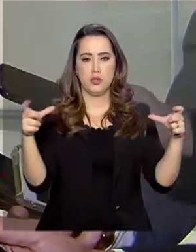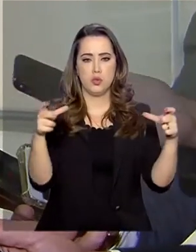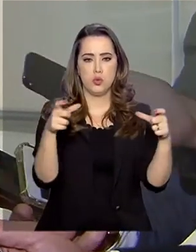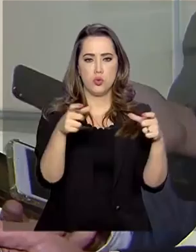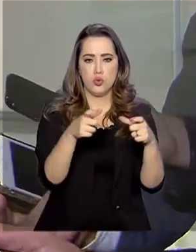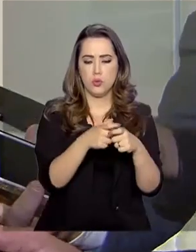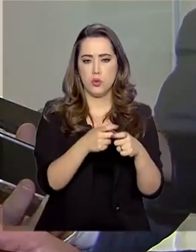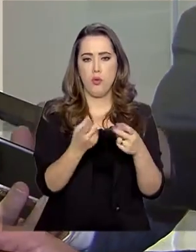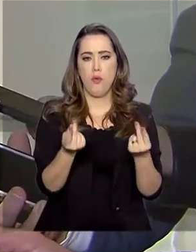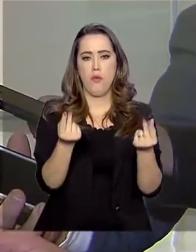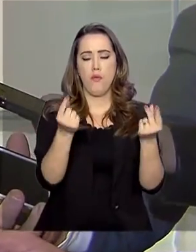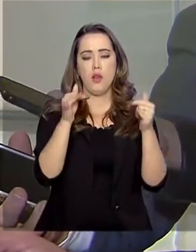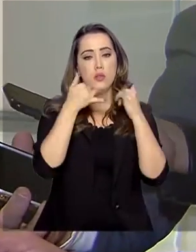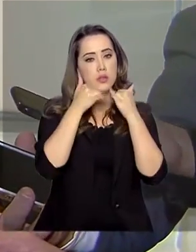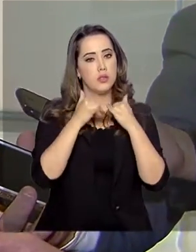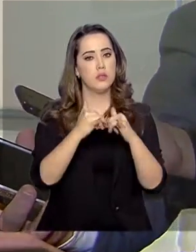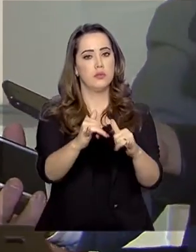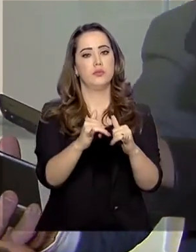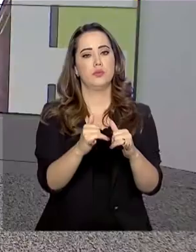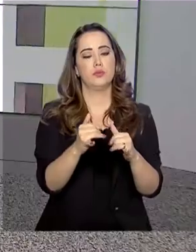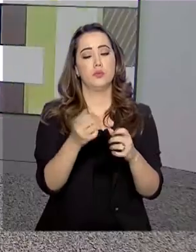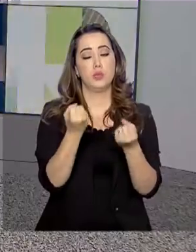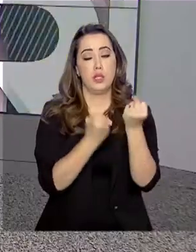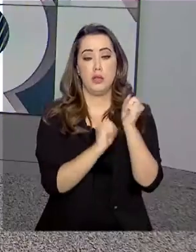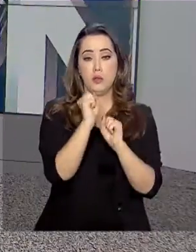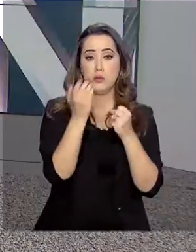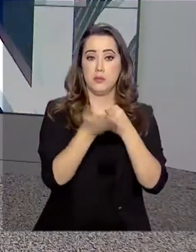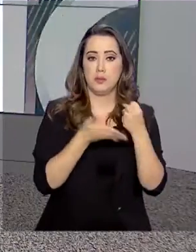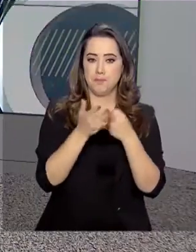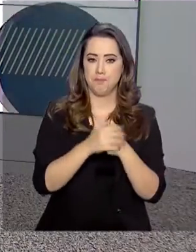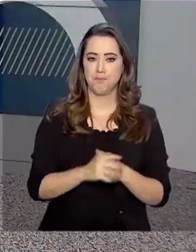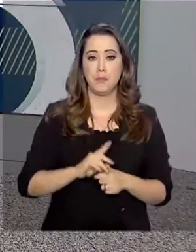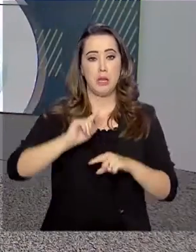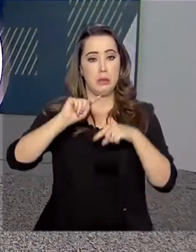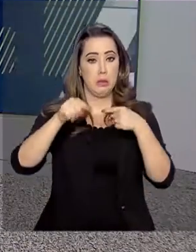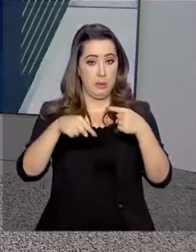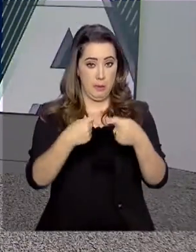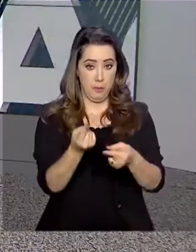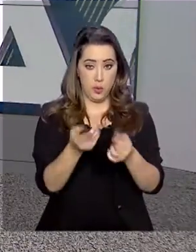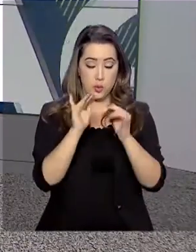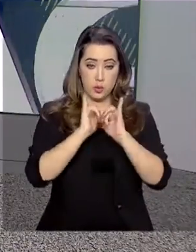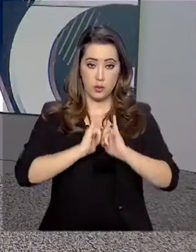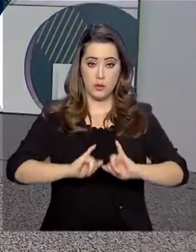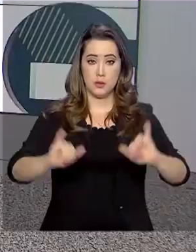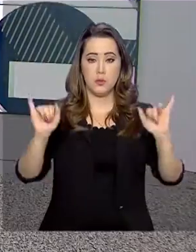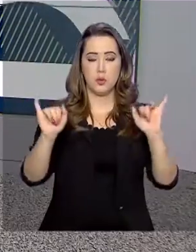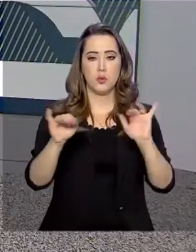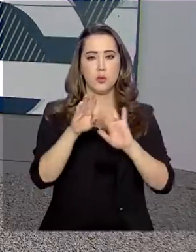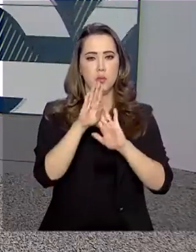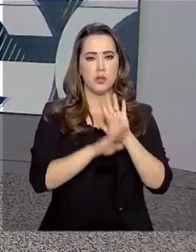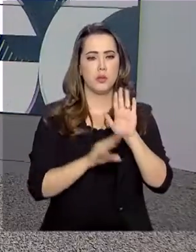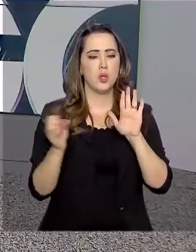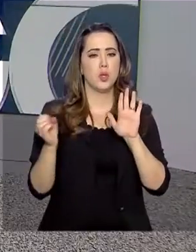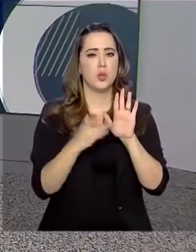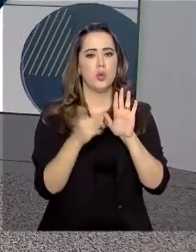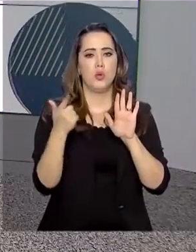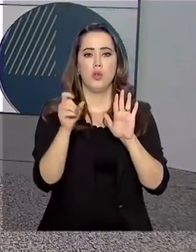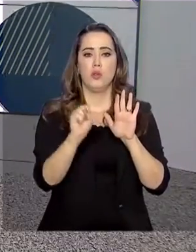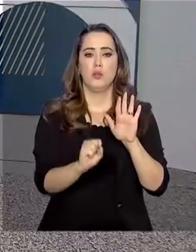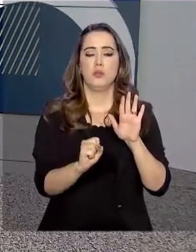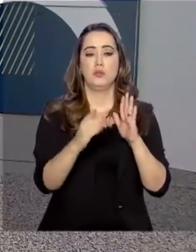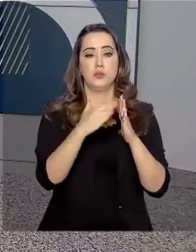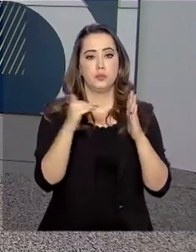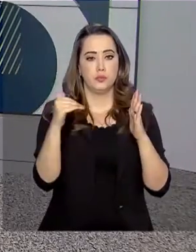preço da energia e da indústria básica. E após o lançamento do programa do novo mercado de gás no Palácio do